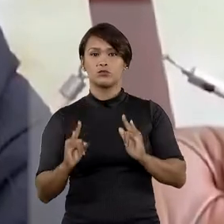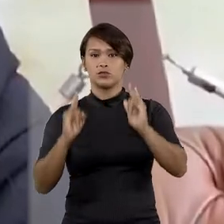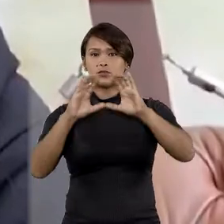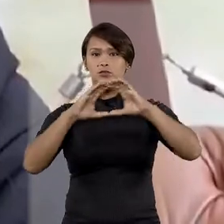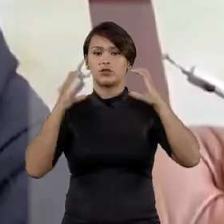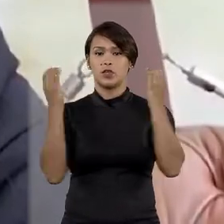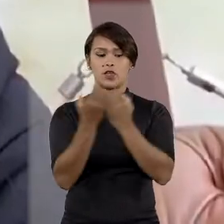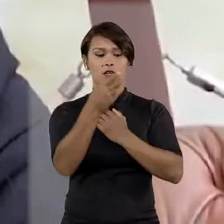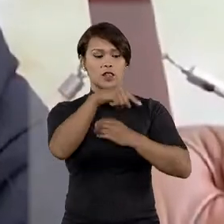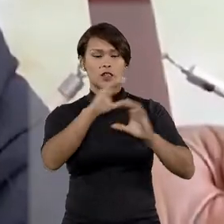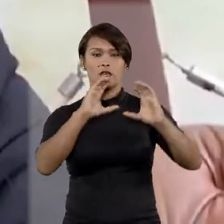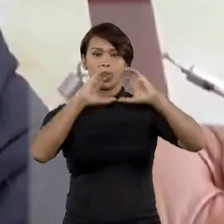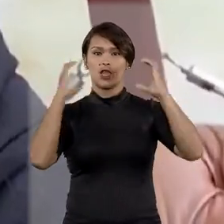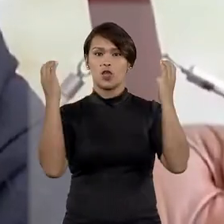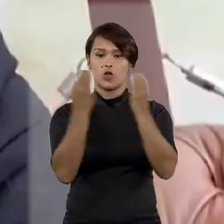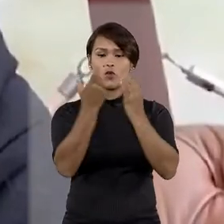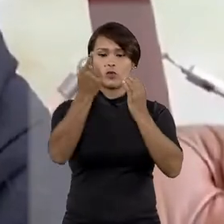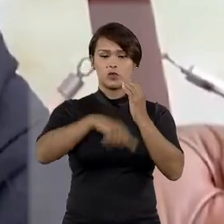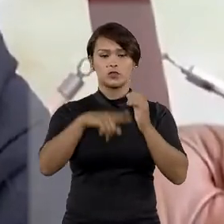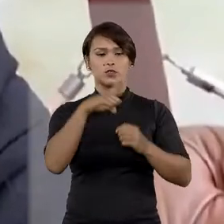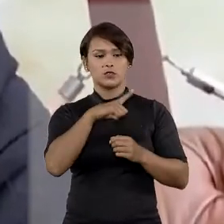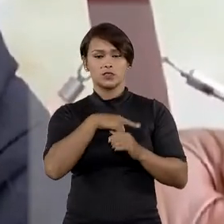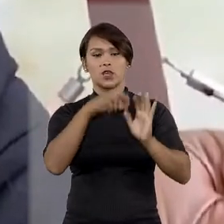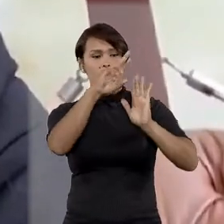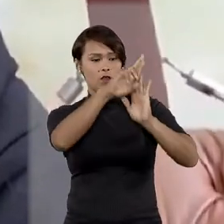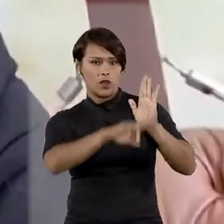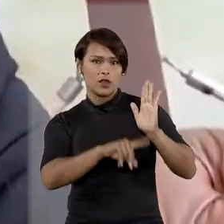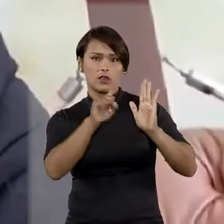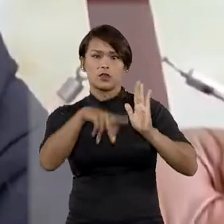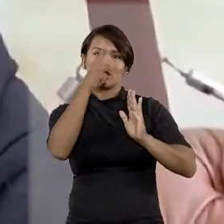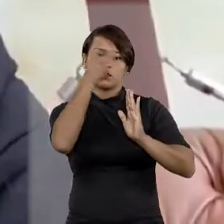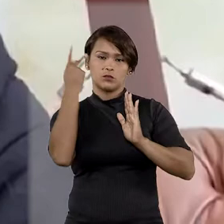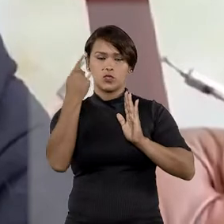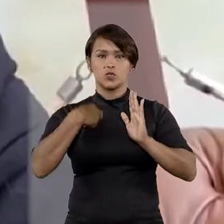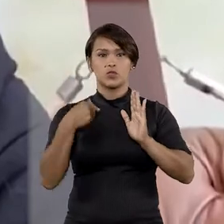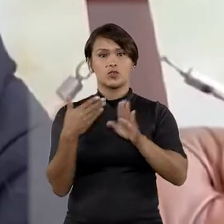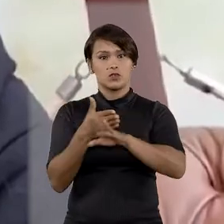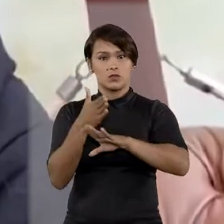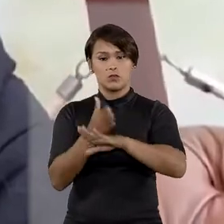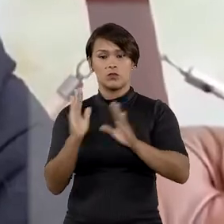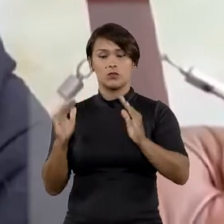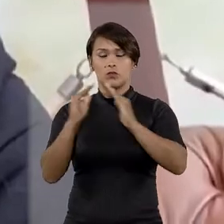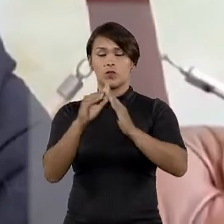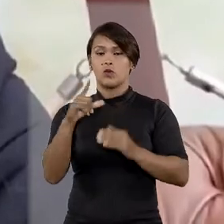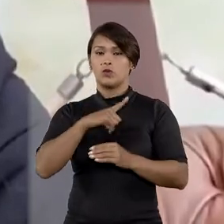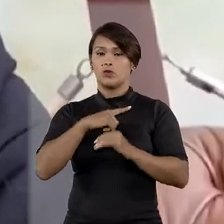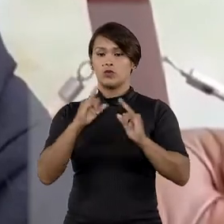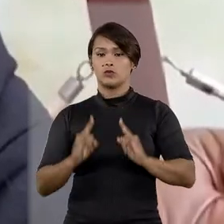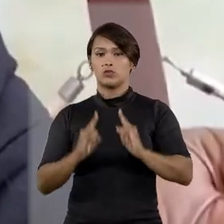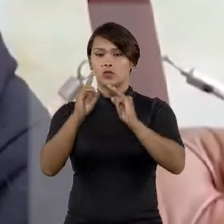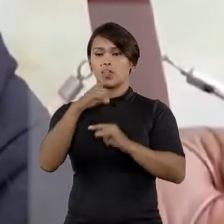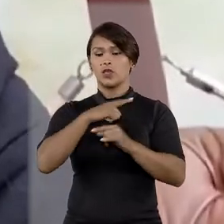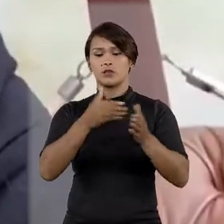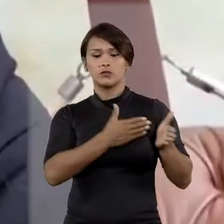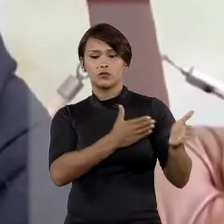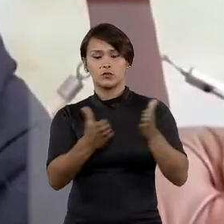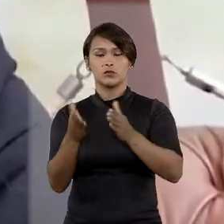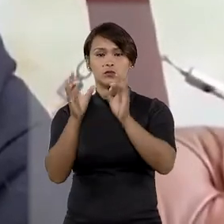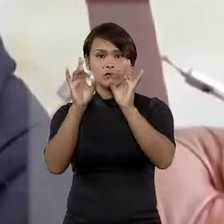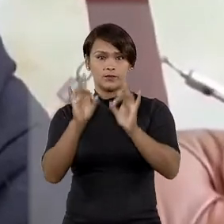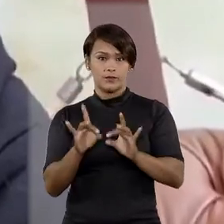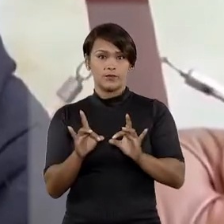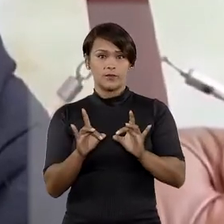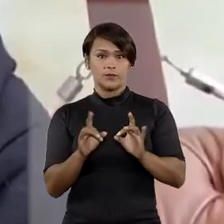significa que naquela localização, naquela comunidade, as pessoas que habitam o imóvel ou ocupam ela querem uma destinação